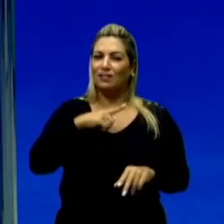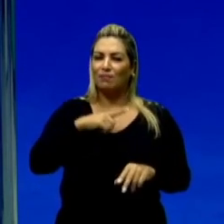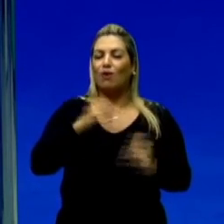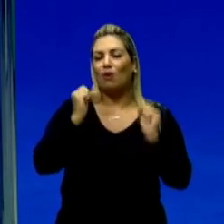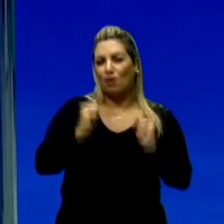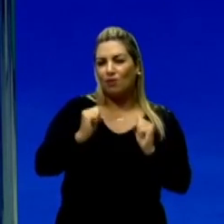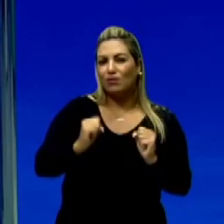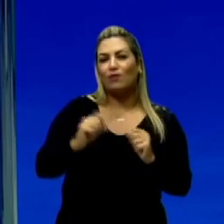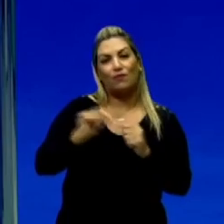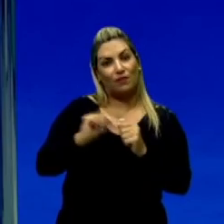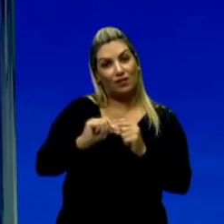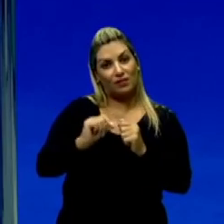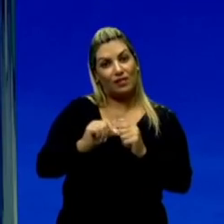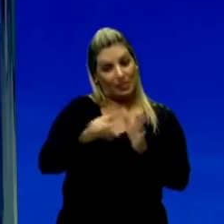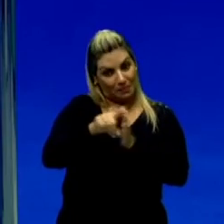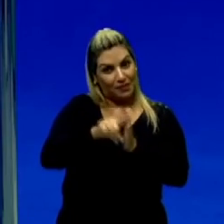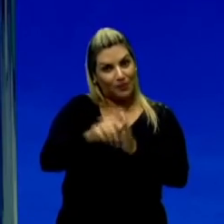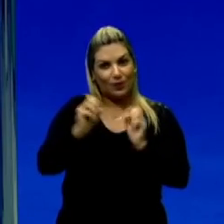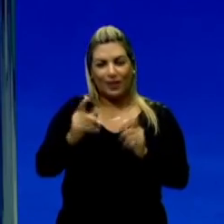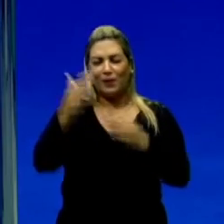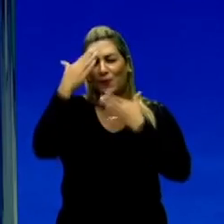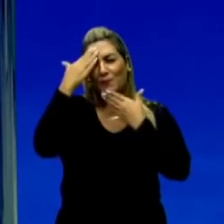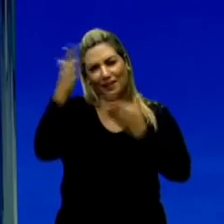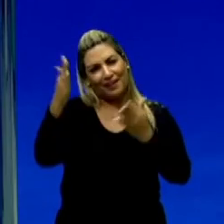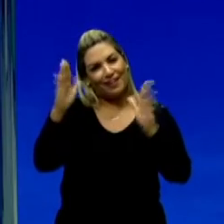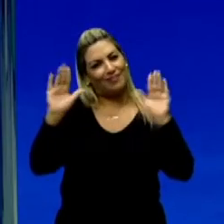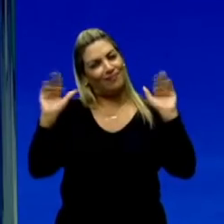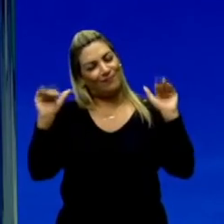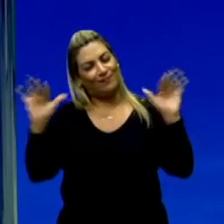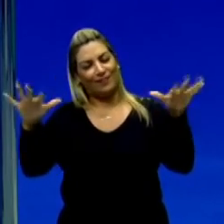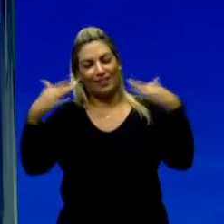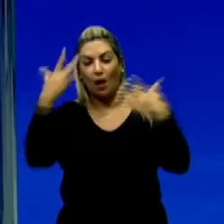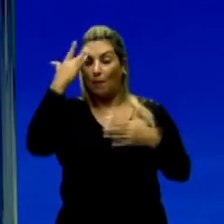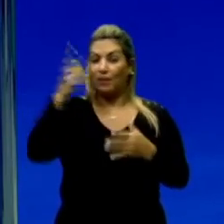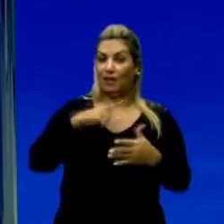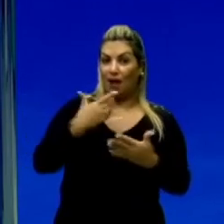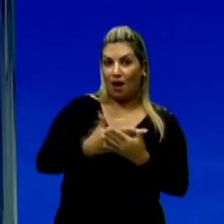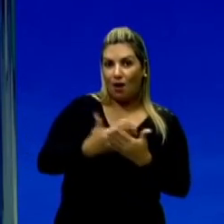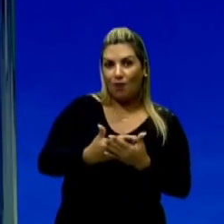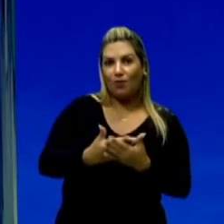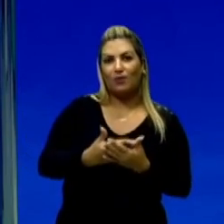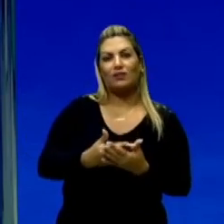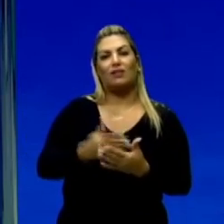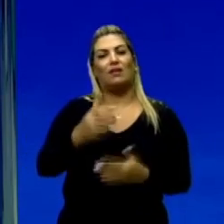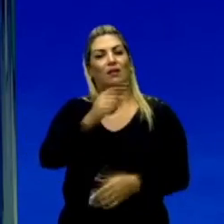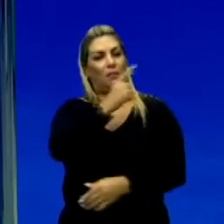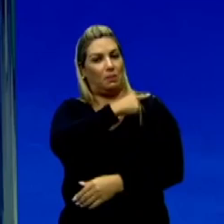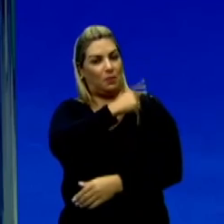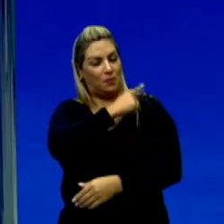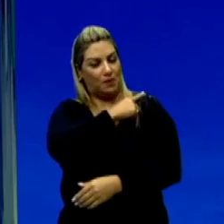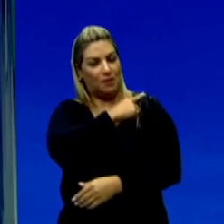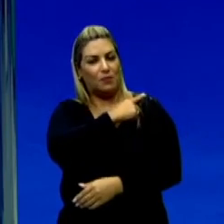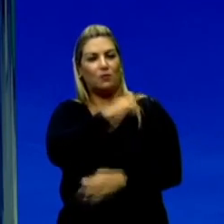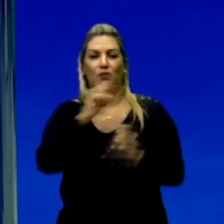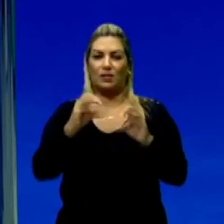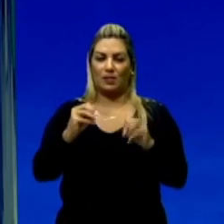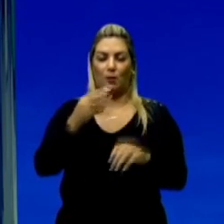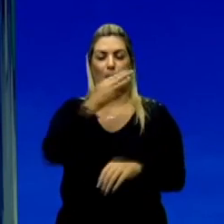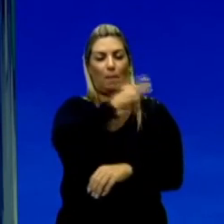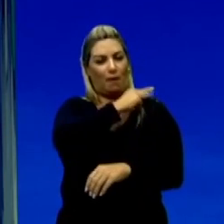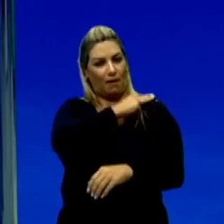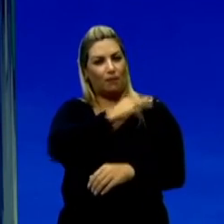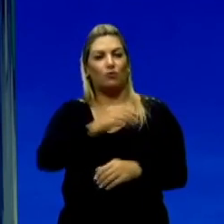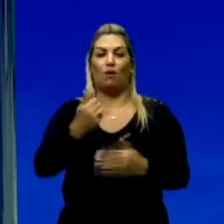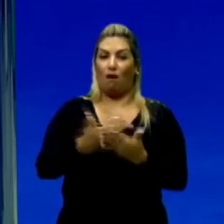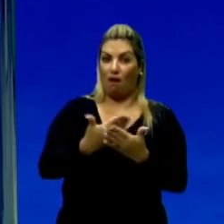possam fazer essa pesquisa, ok? Muito obrigado, galera. Fiquem ligados. Amanhã, teremos aula para os estudantes da primeira série, do Ensino Médio,